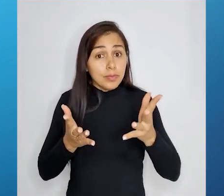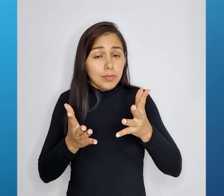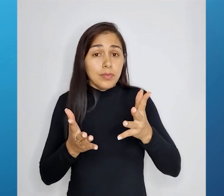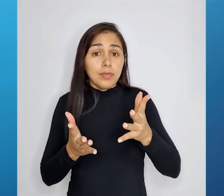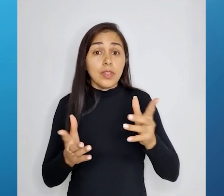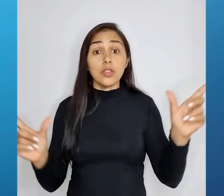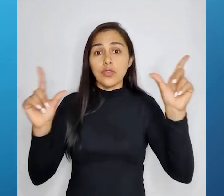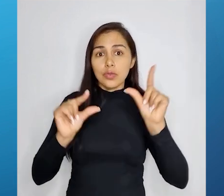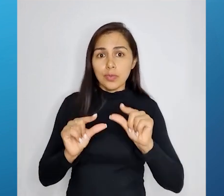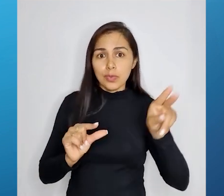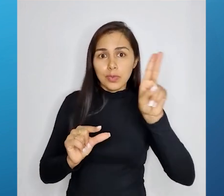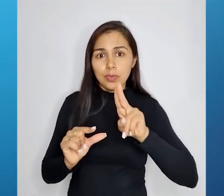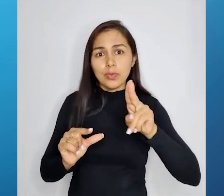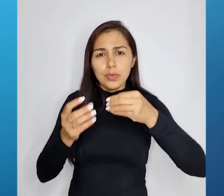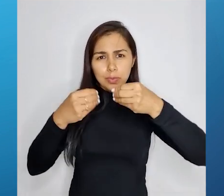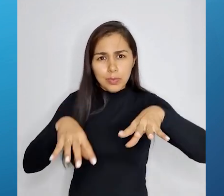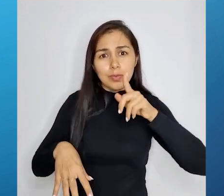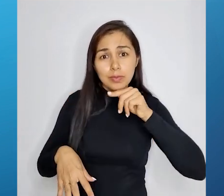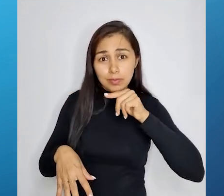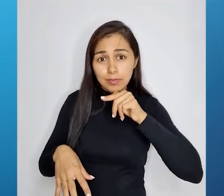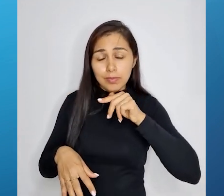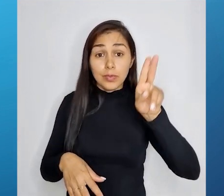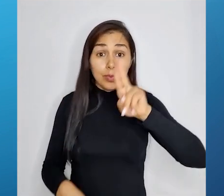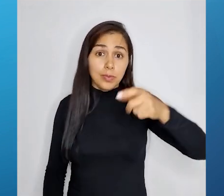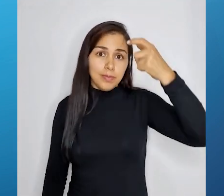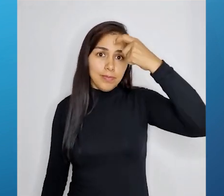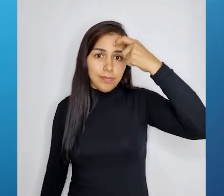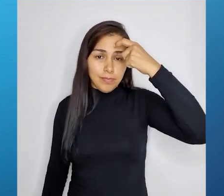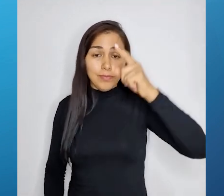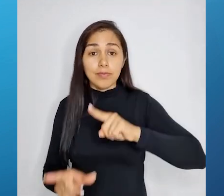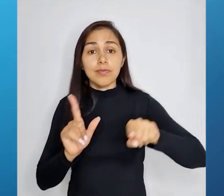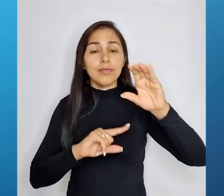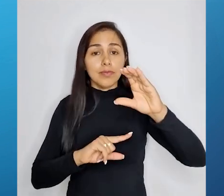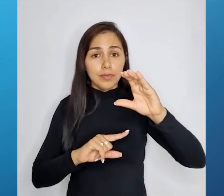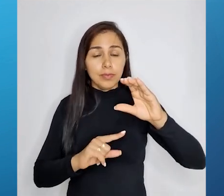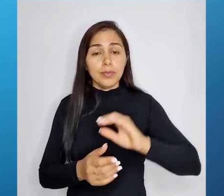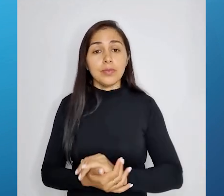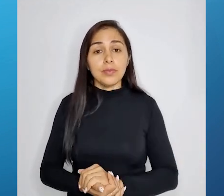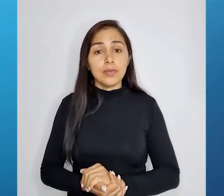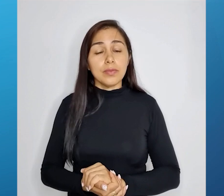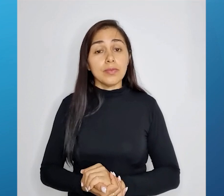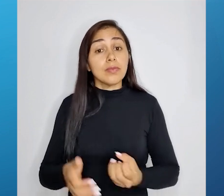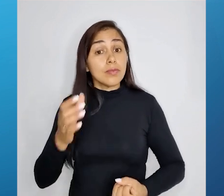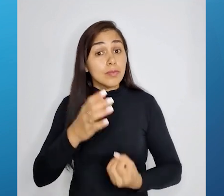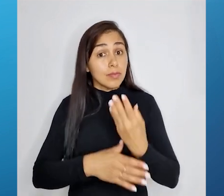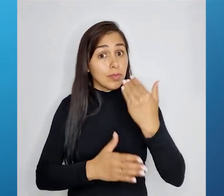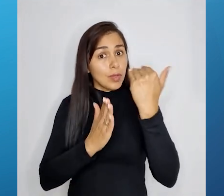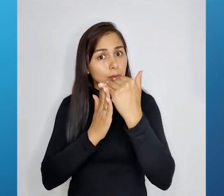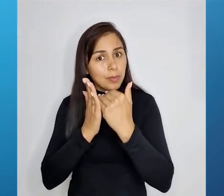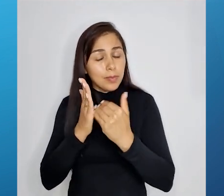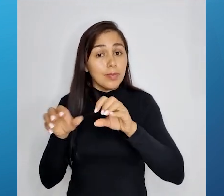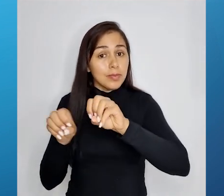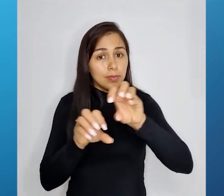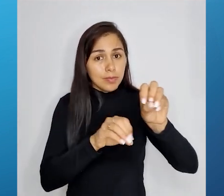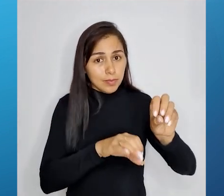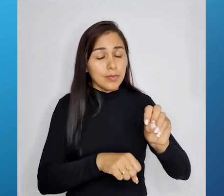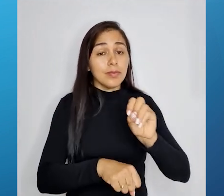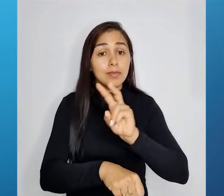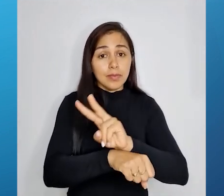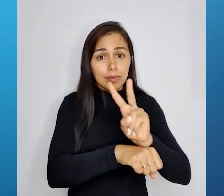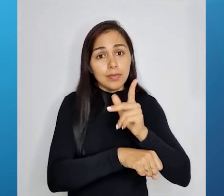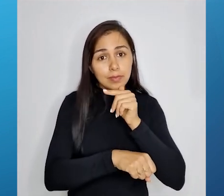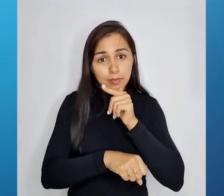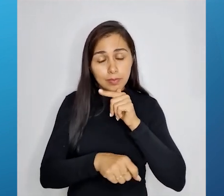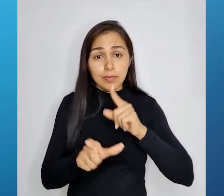para incentivar o uso racional? Letra C. Implementando programas de educação sobre conservação de água?